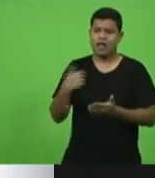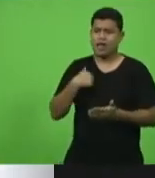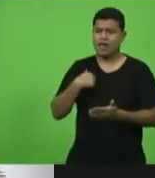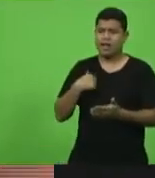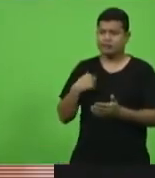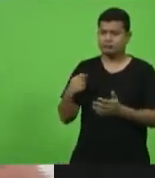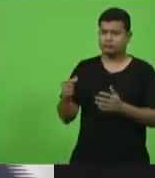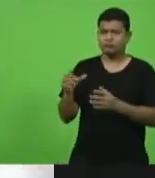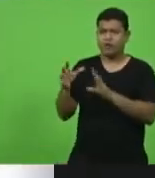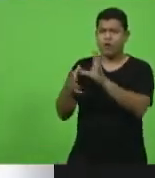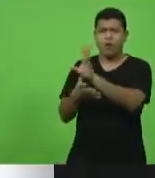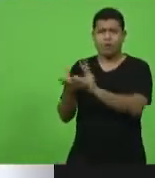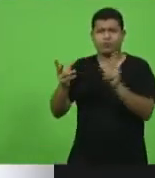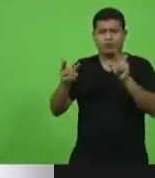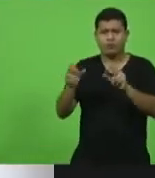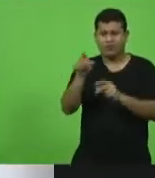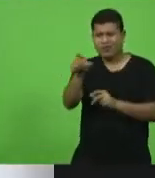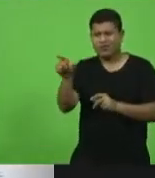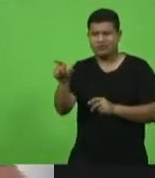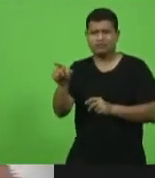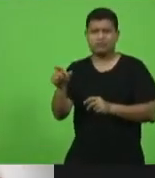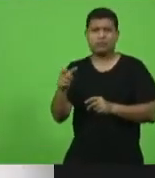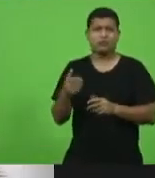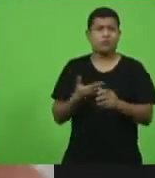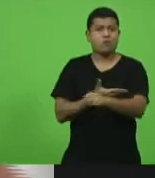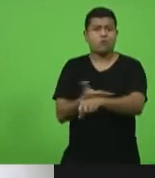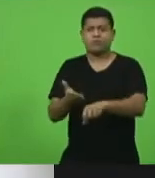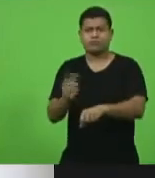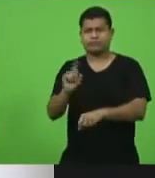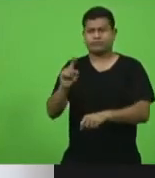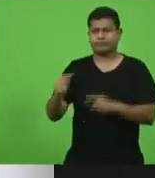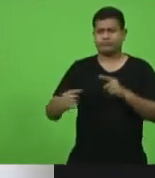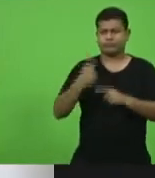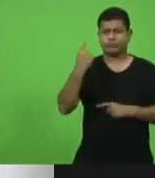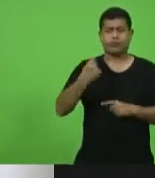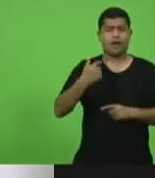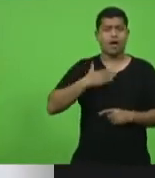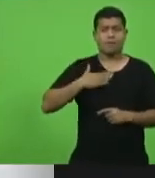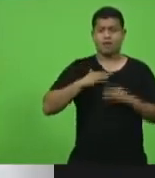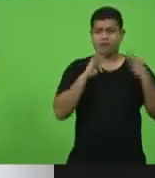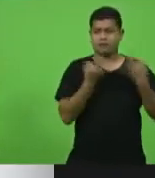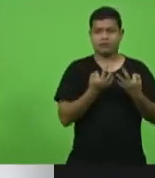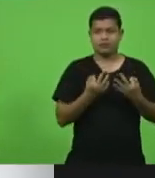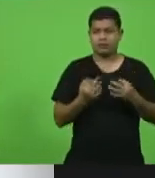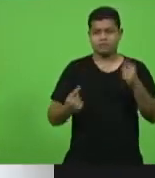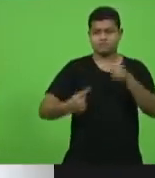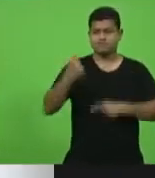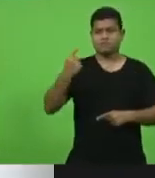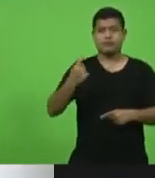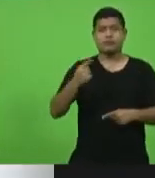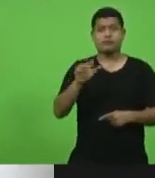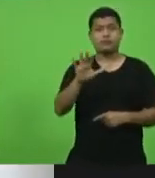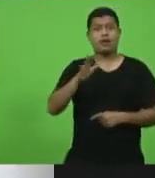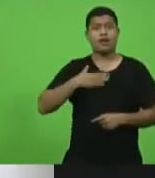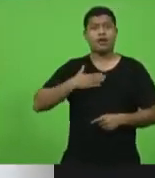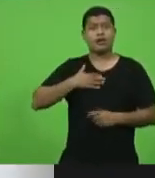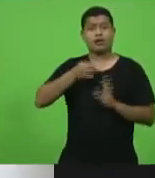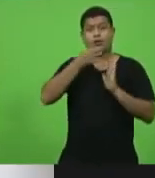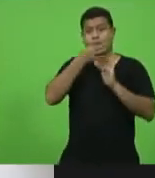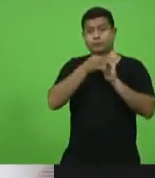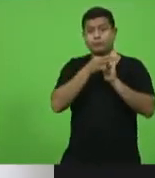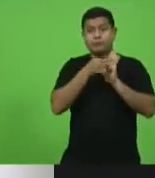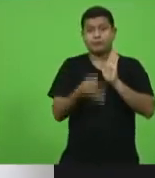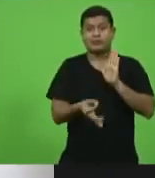vida e na vida da minha família. Por essa razão, tenho uma opinião crítica